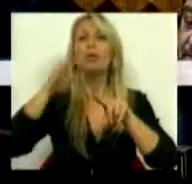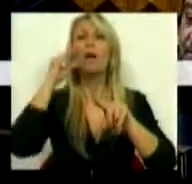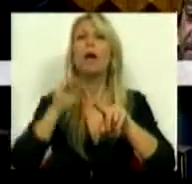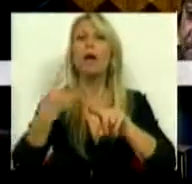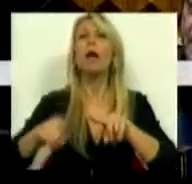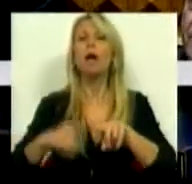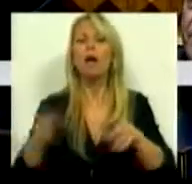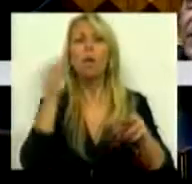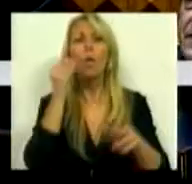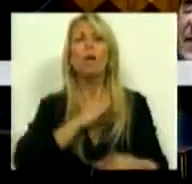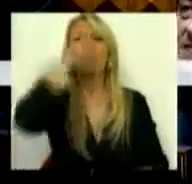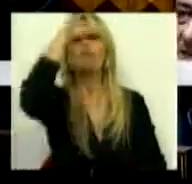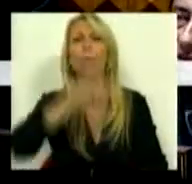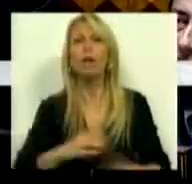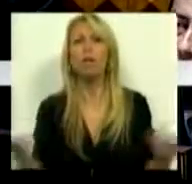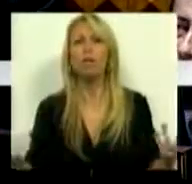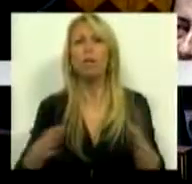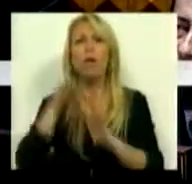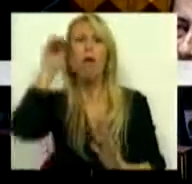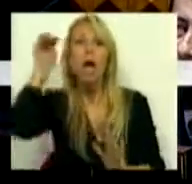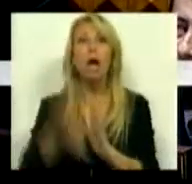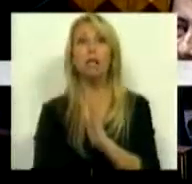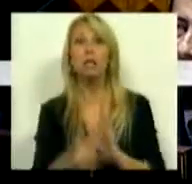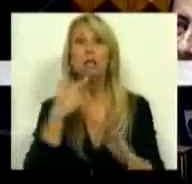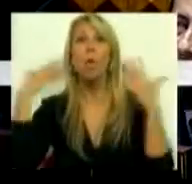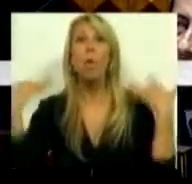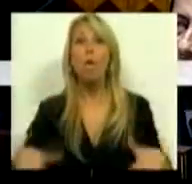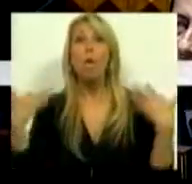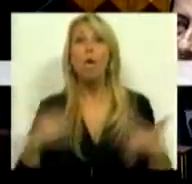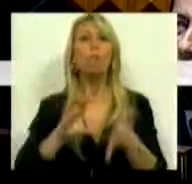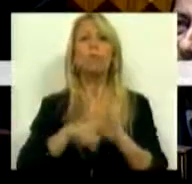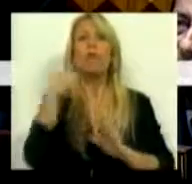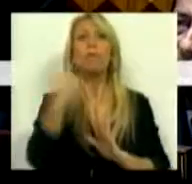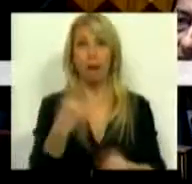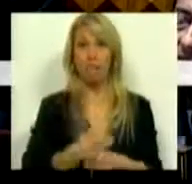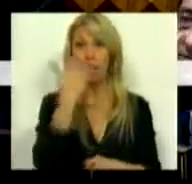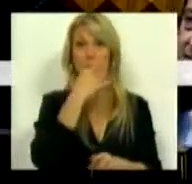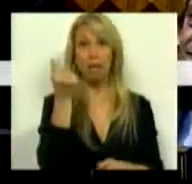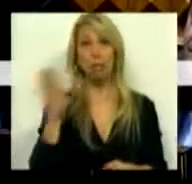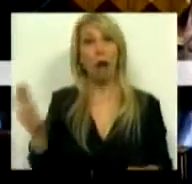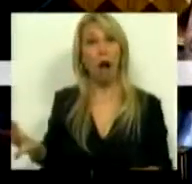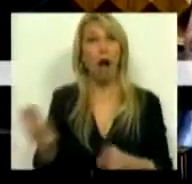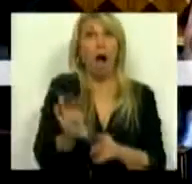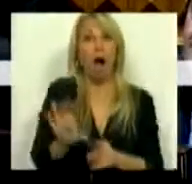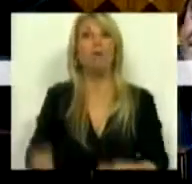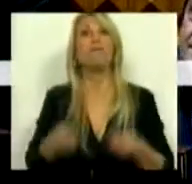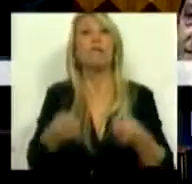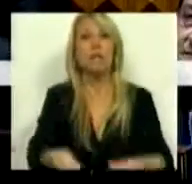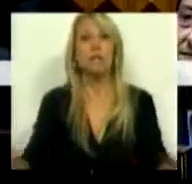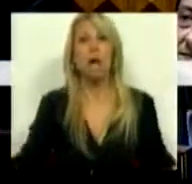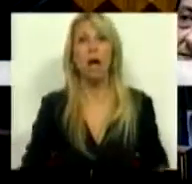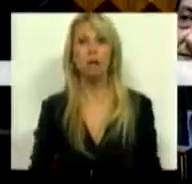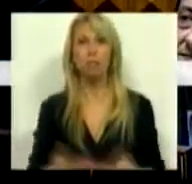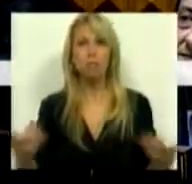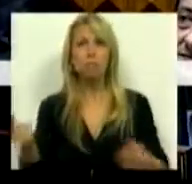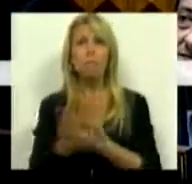recessão profunda, tem projetos, mesmo que tenha capital, para os financiar? Onde é que está? O Sr. Ministro tem o mercado interno numa queda